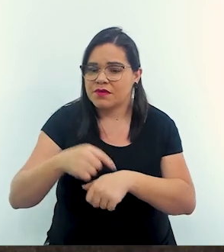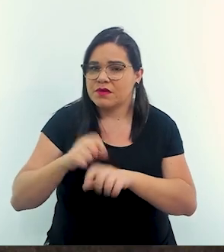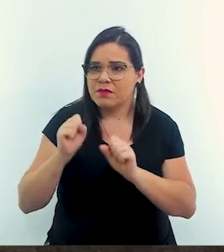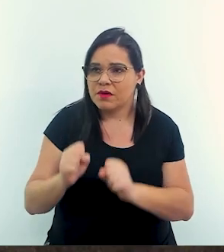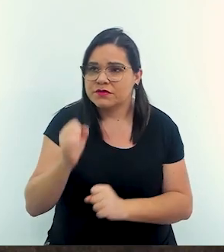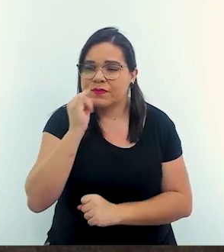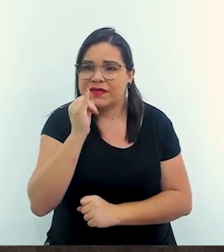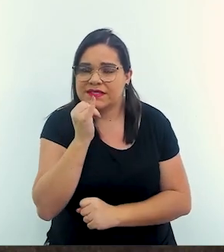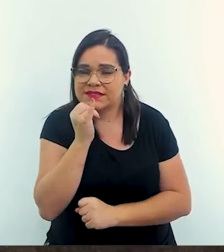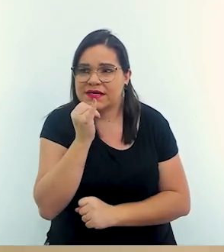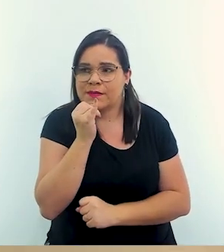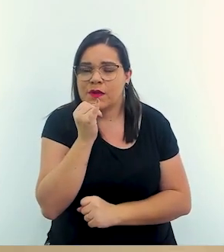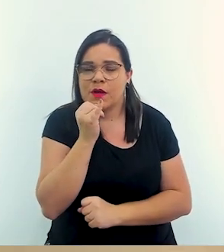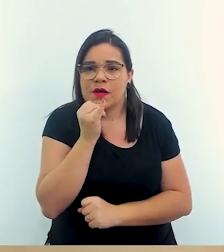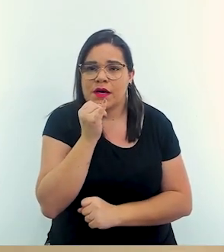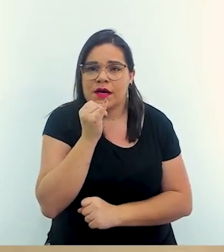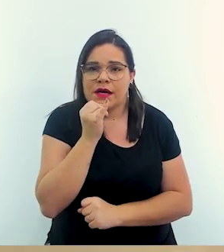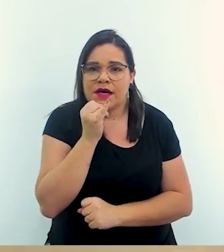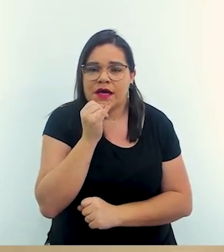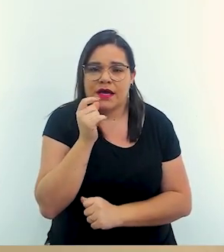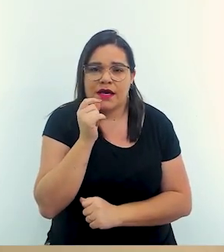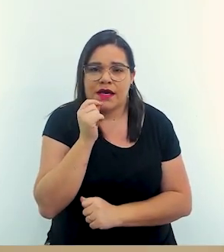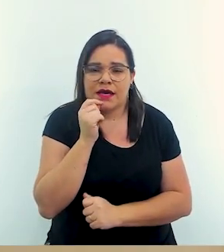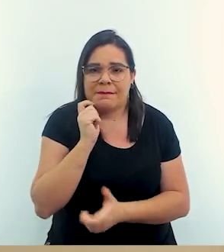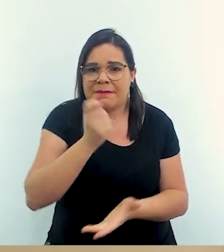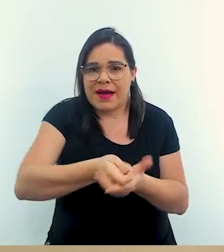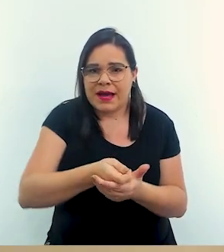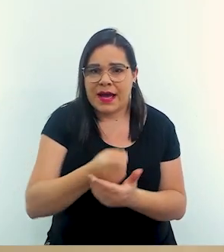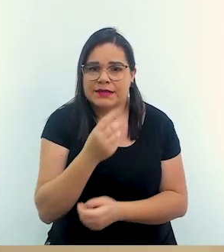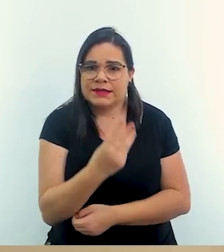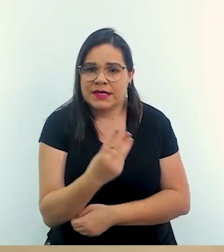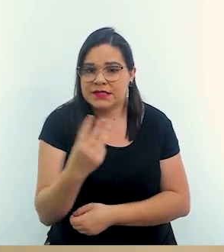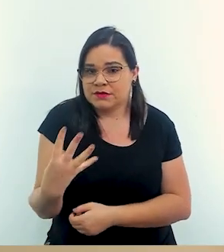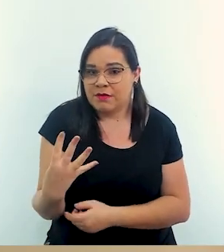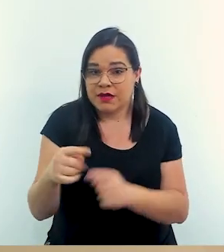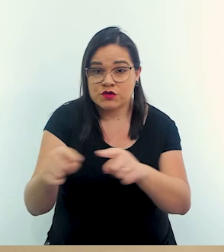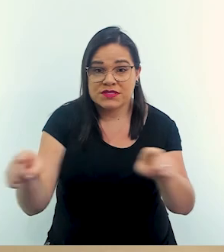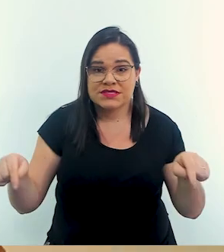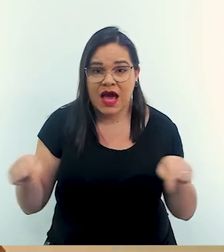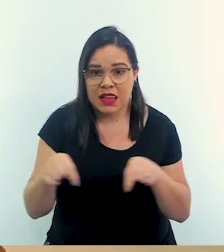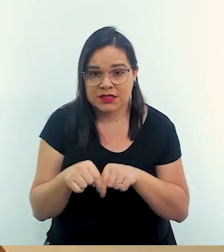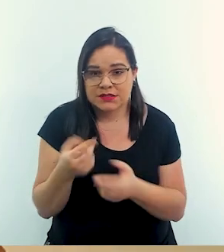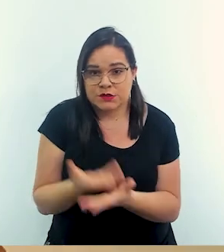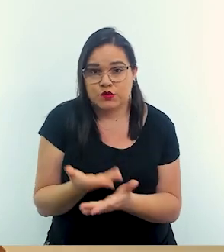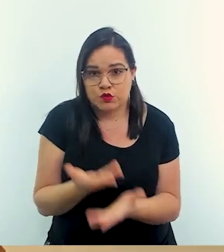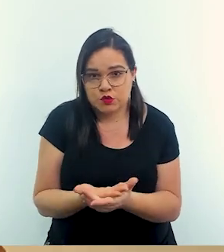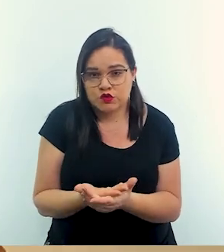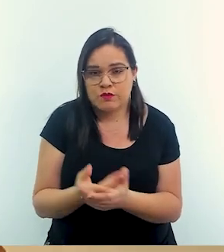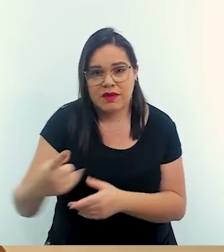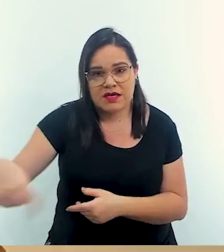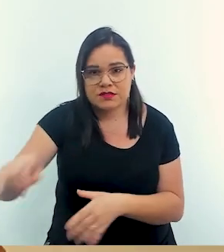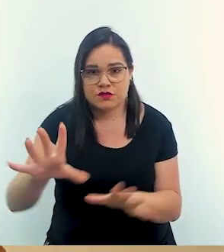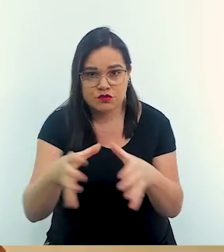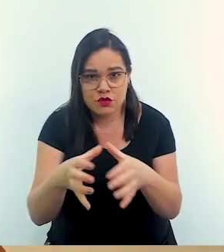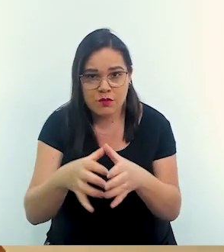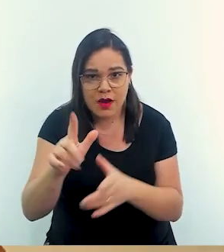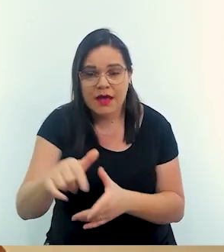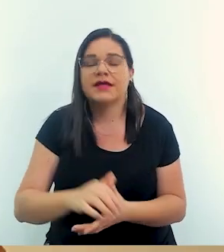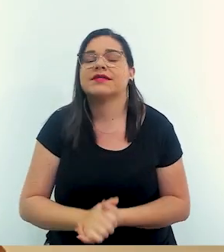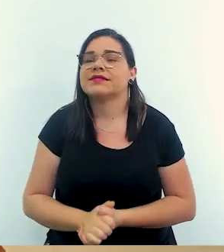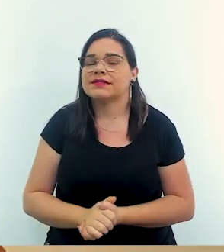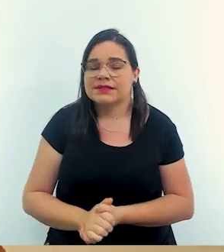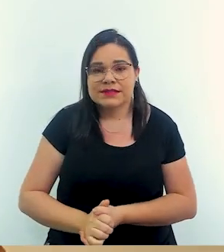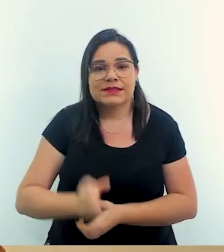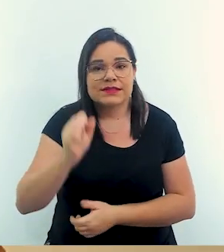nesse momento eu poderia por exemplo prover três, quatro turmas dessa pra população que é uma coisa que não passa pela cabeça